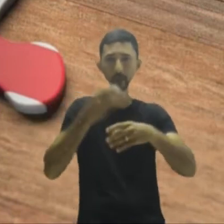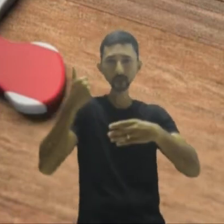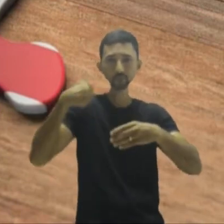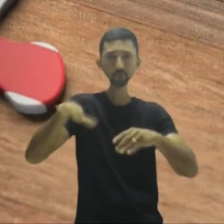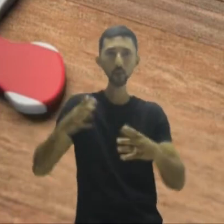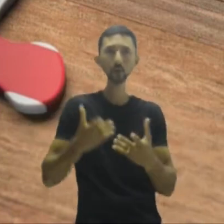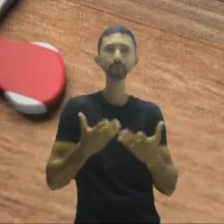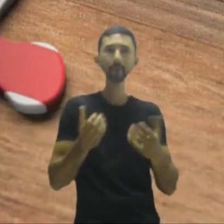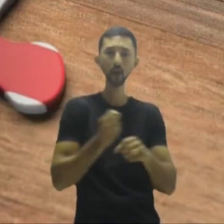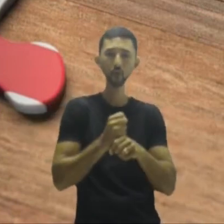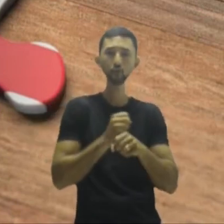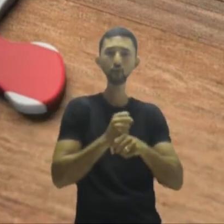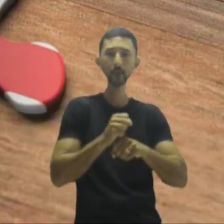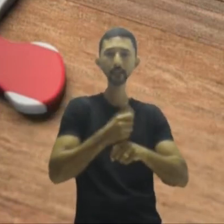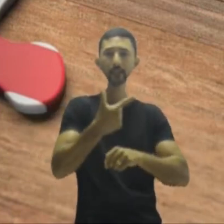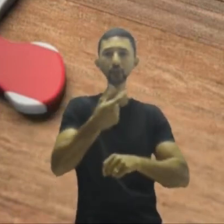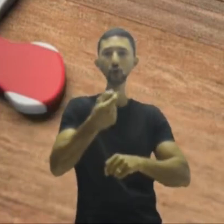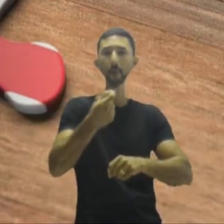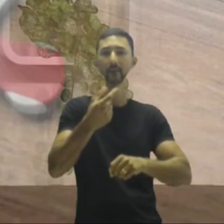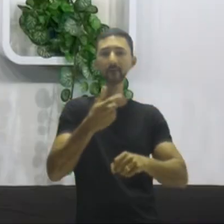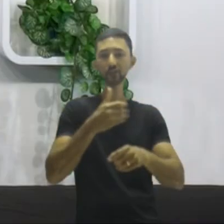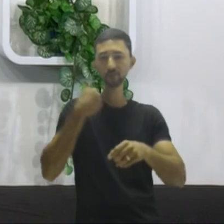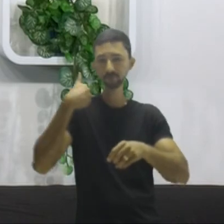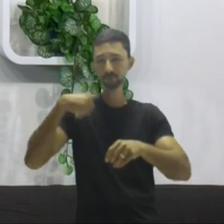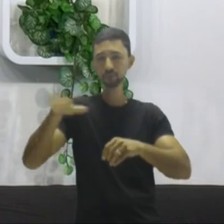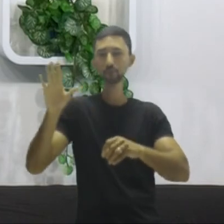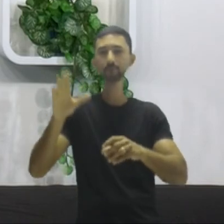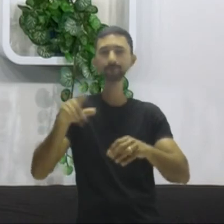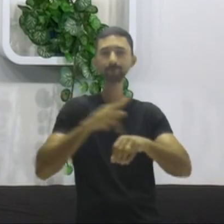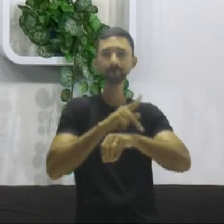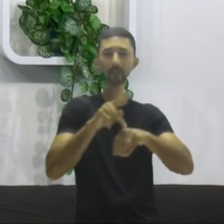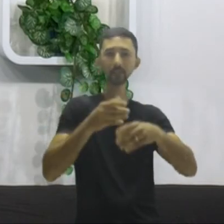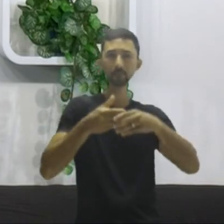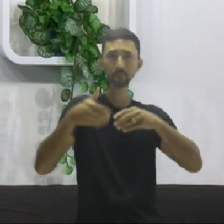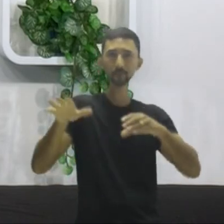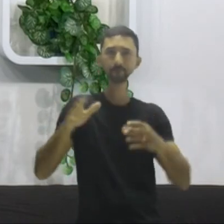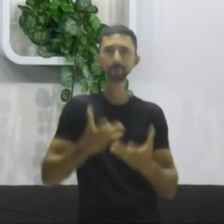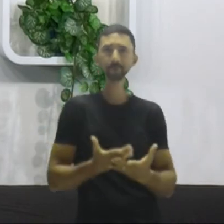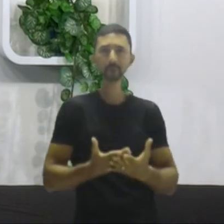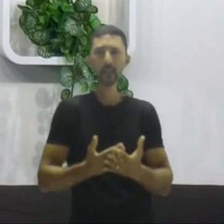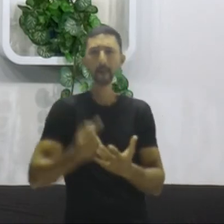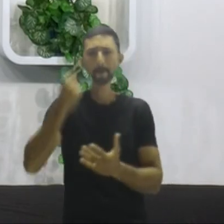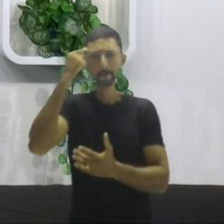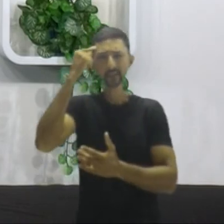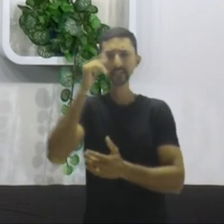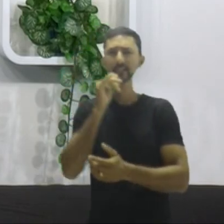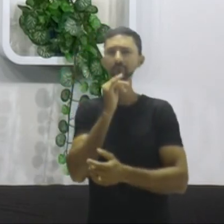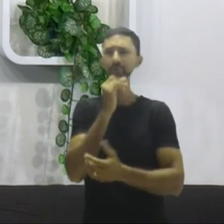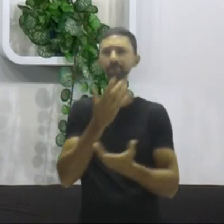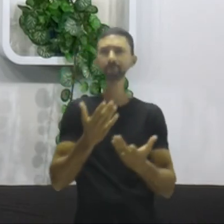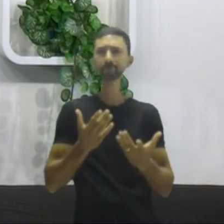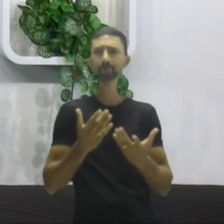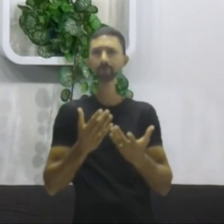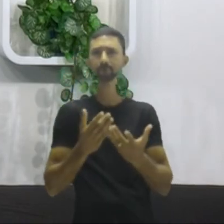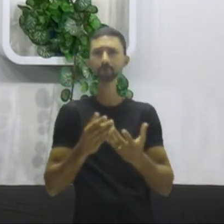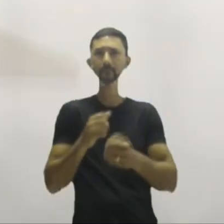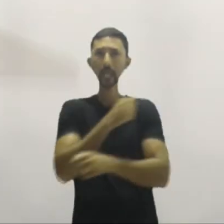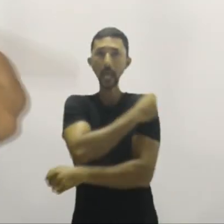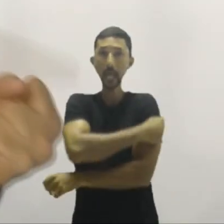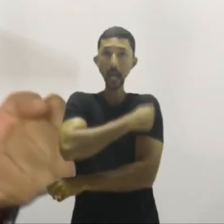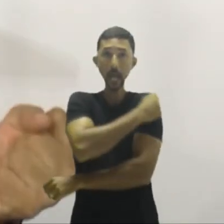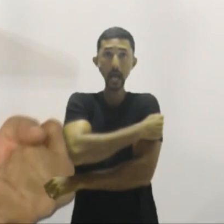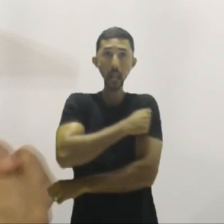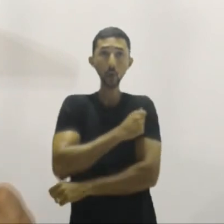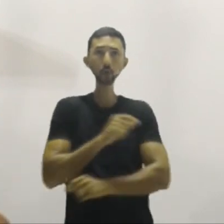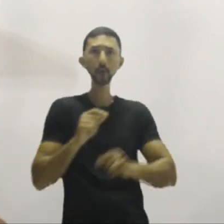esse ano que nós estamos ainda. Você deve estar se perguntando, obviamente, você, aluno em